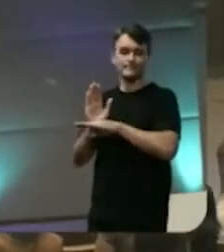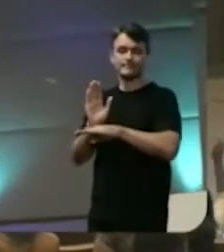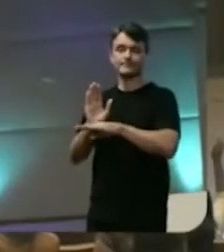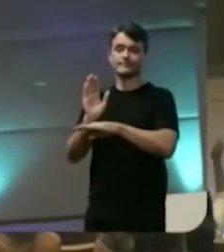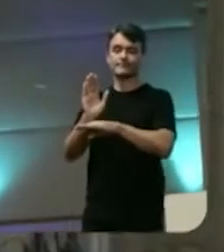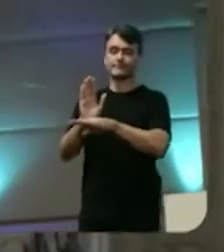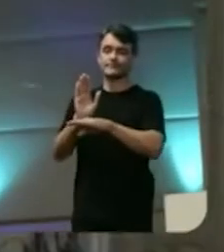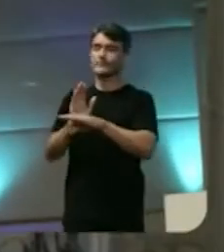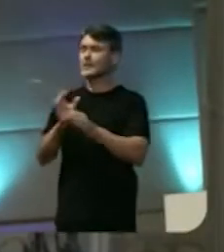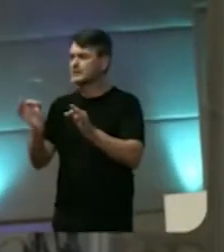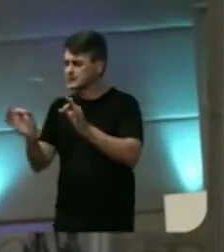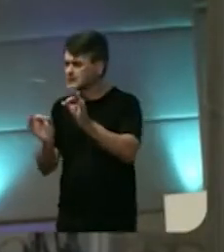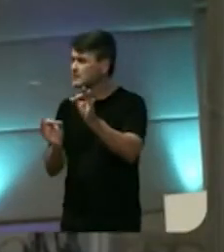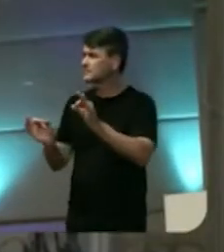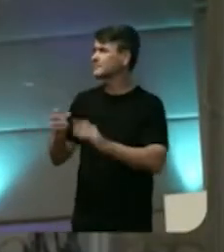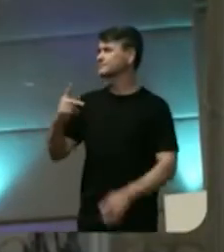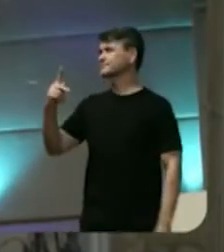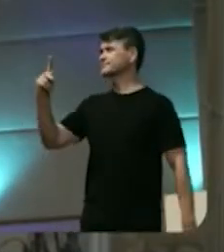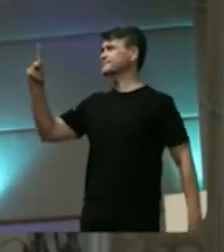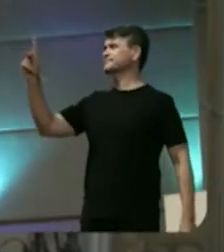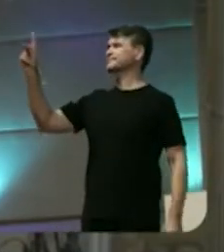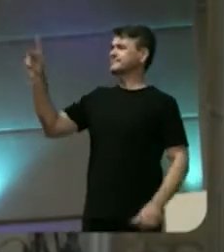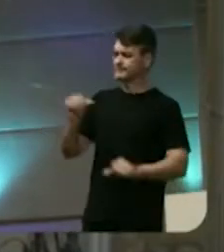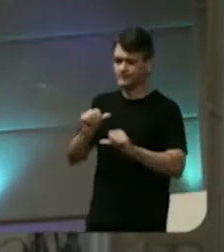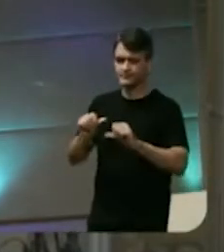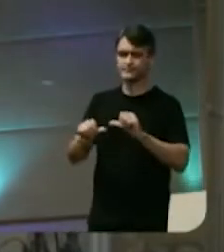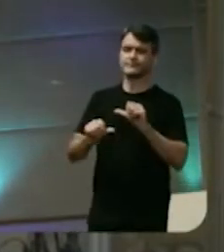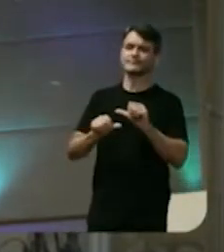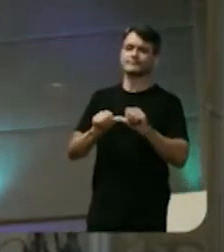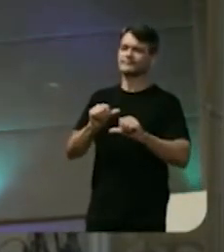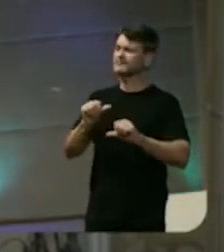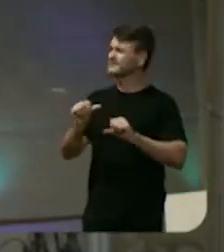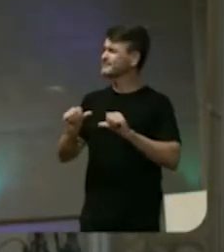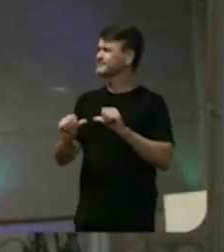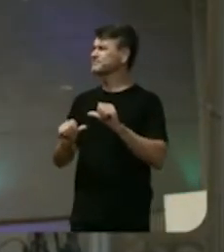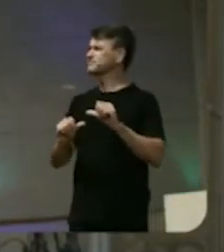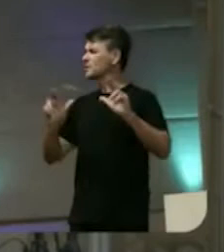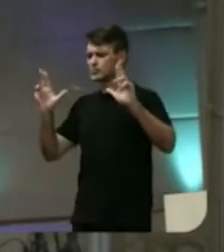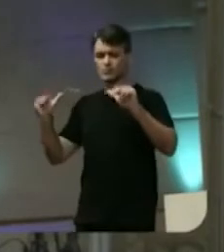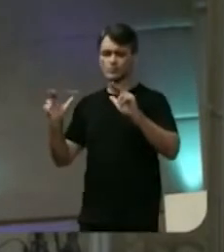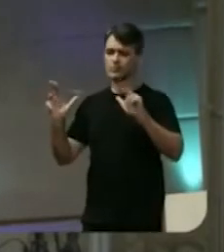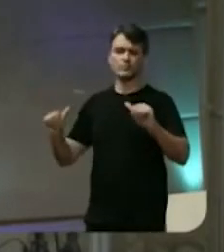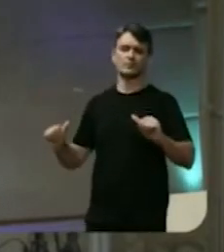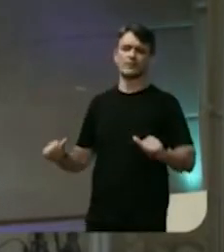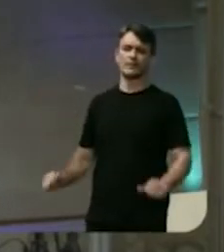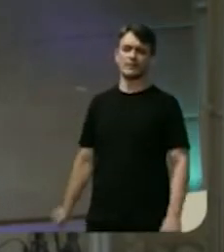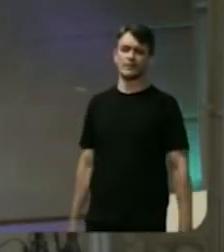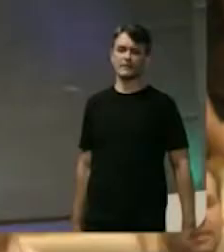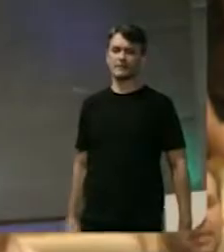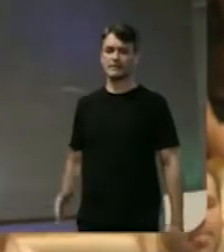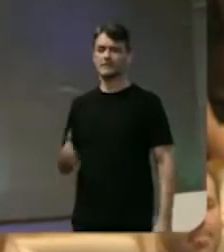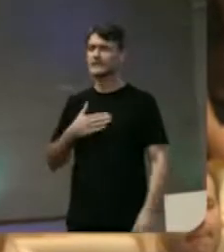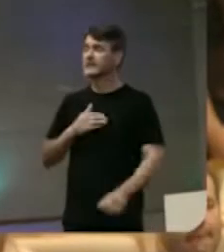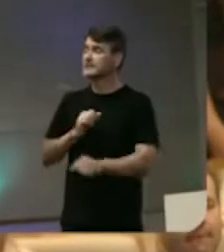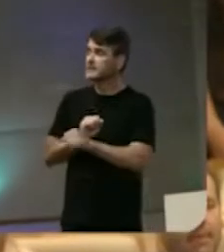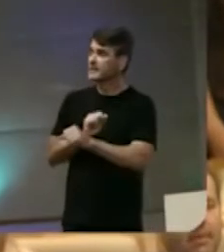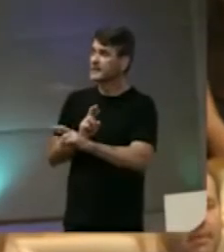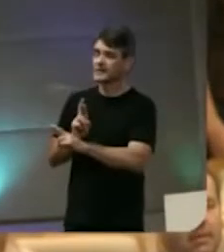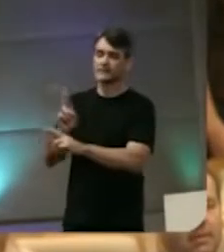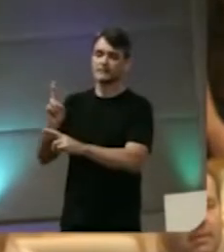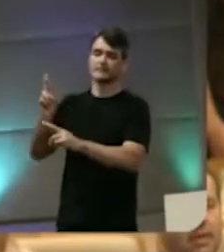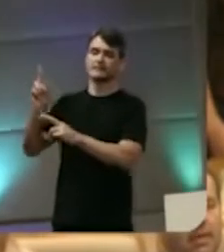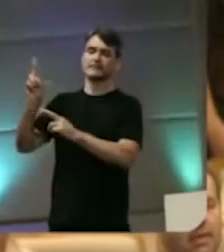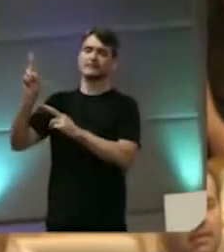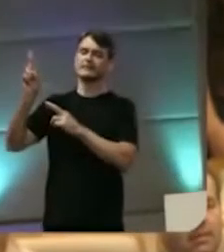mim Seus planos não podem ser frustrados, não Minha